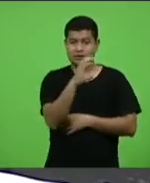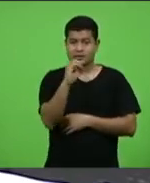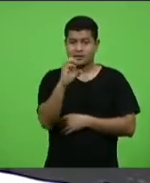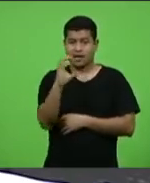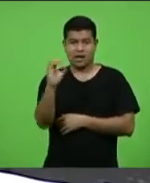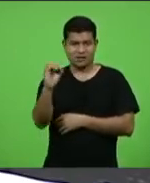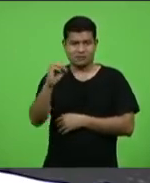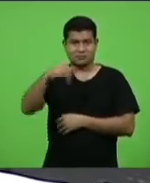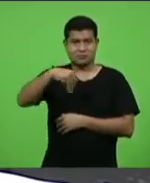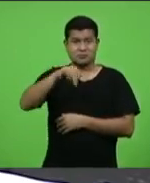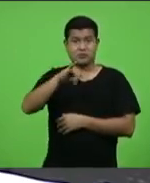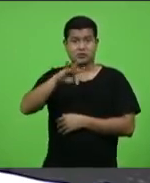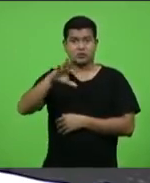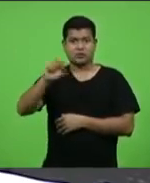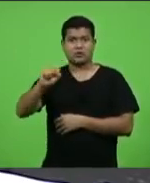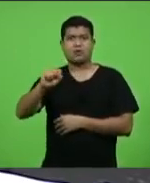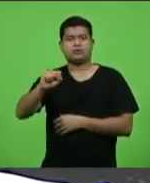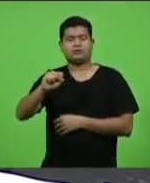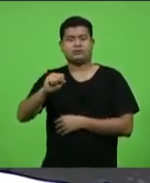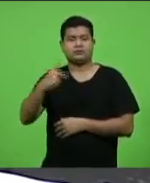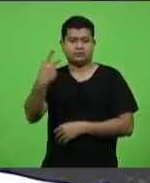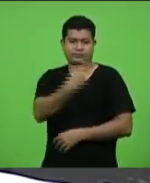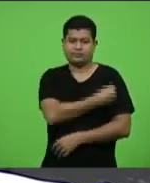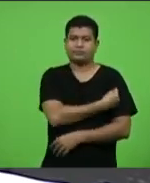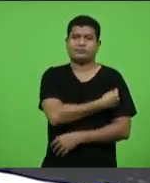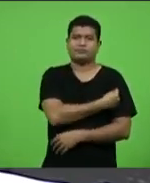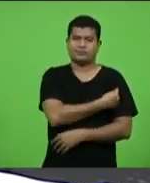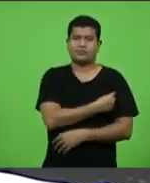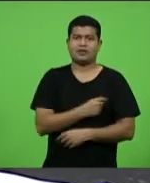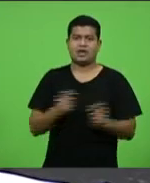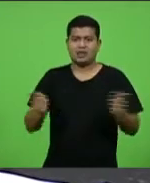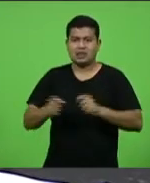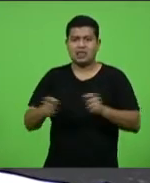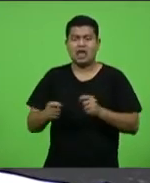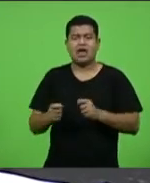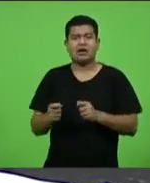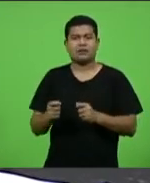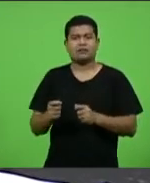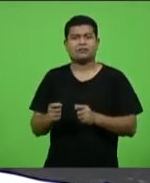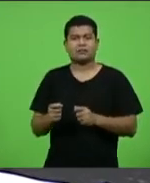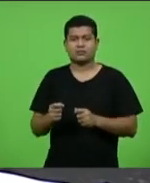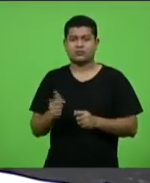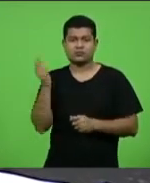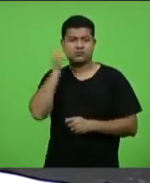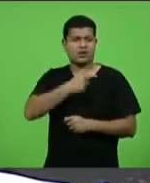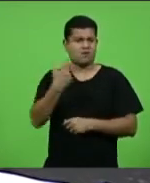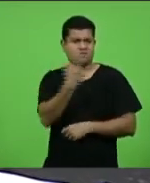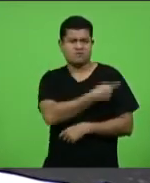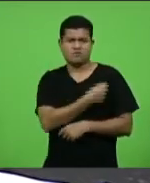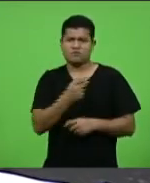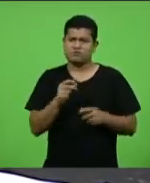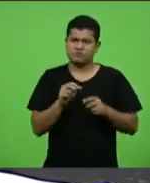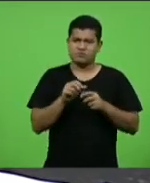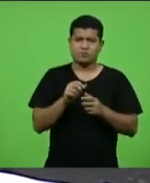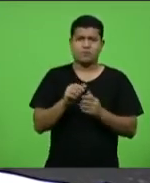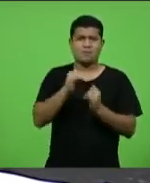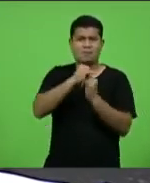poderíamos imunizar metade da população brasileira,